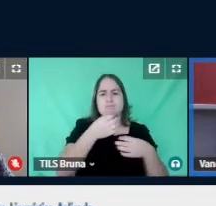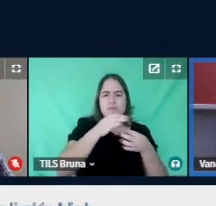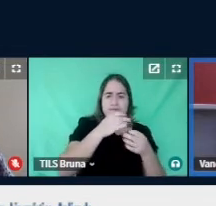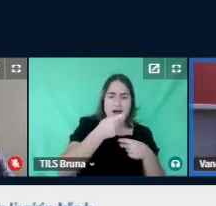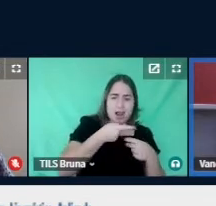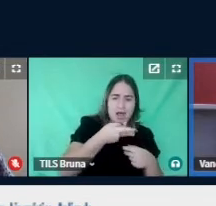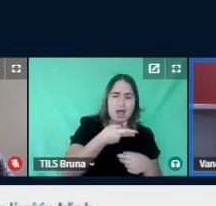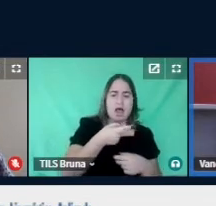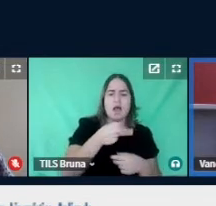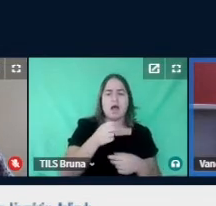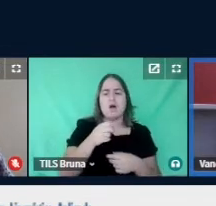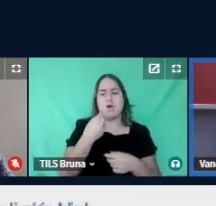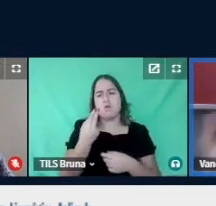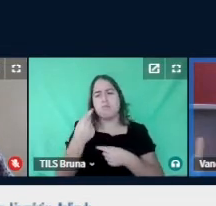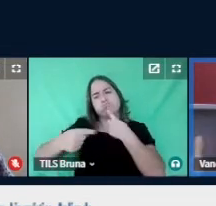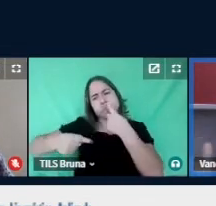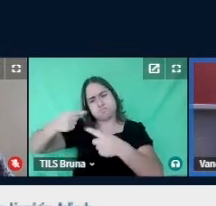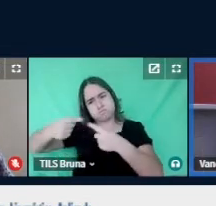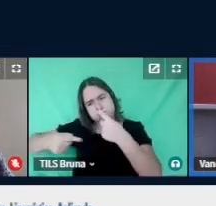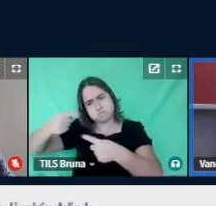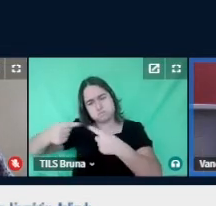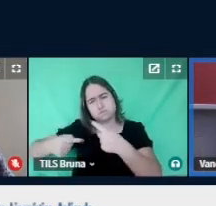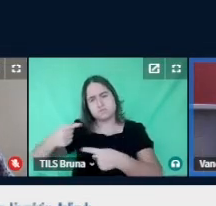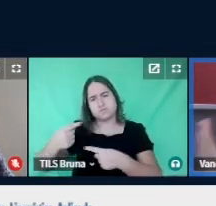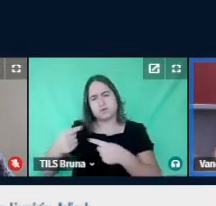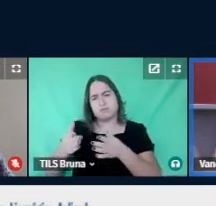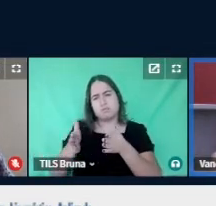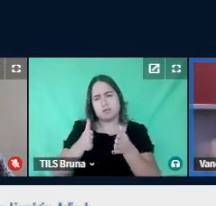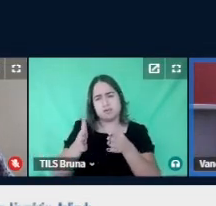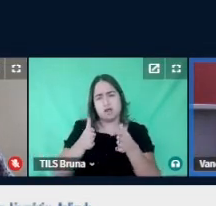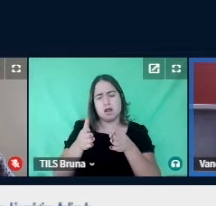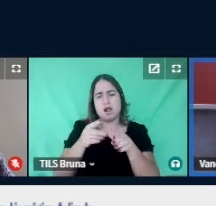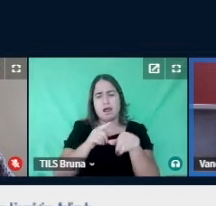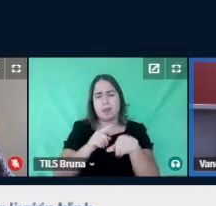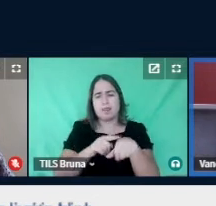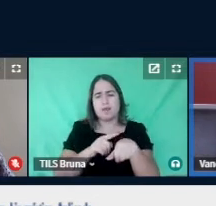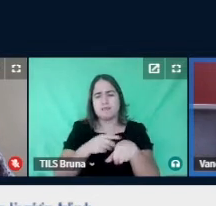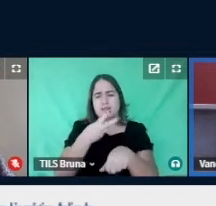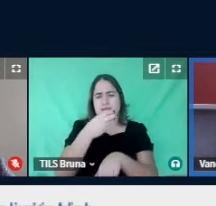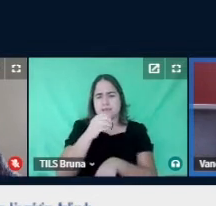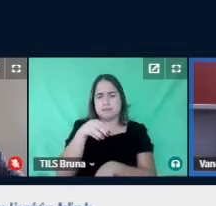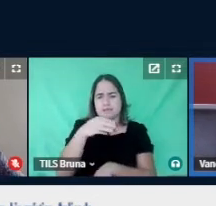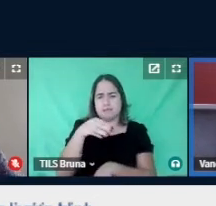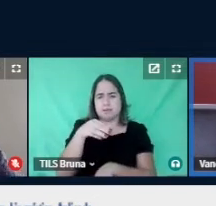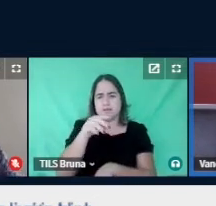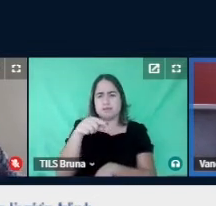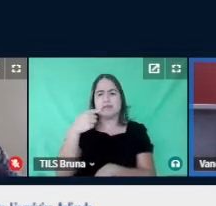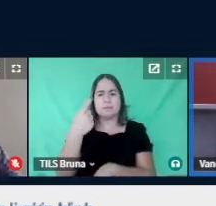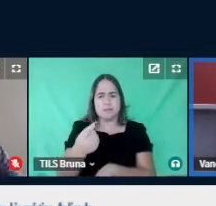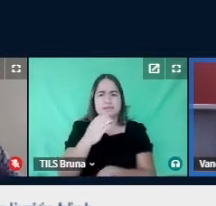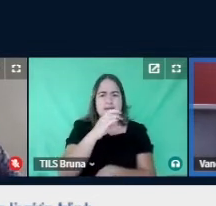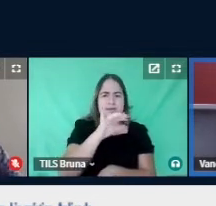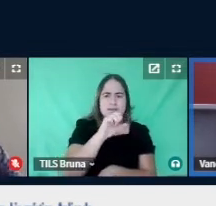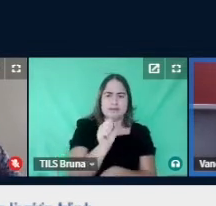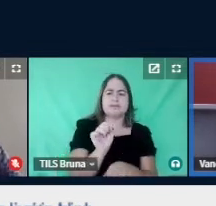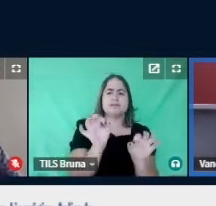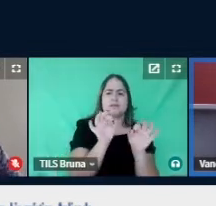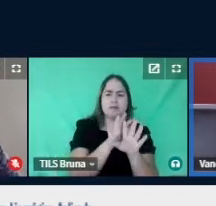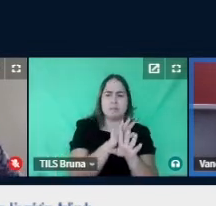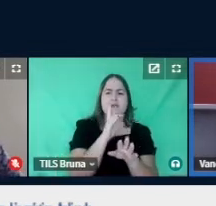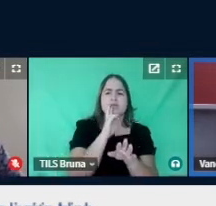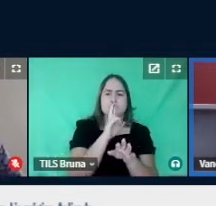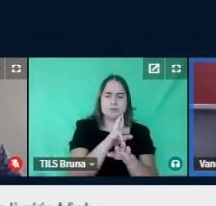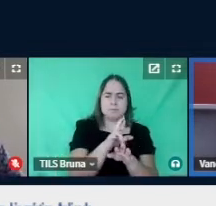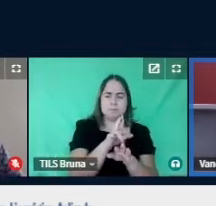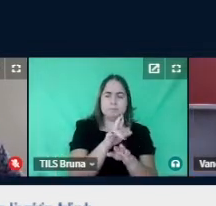durante um determinado tempo desses 30 minutos e depois dar a palavra para a Cristiane responder,